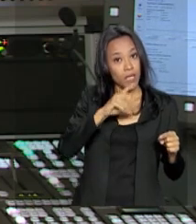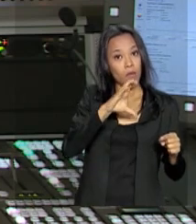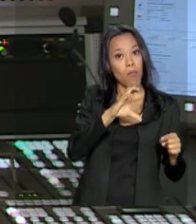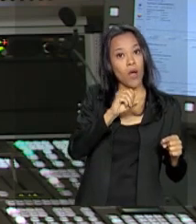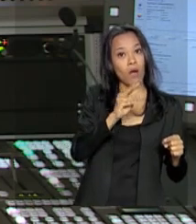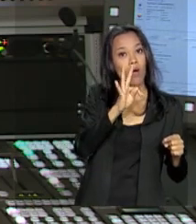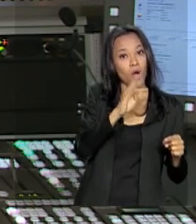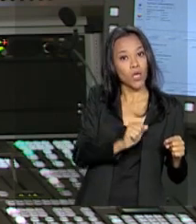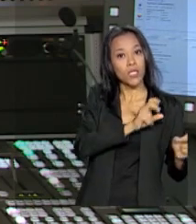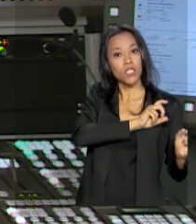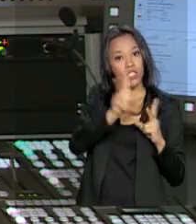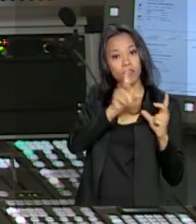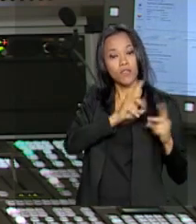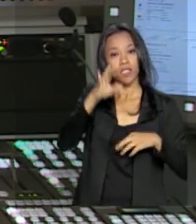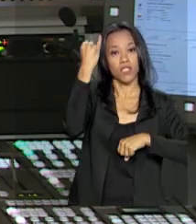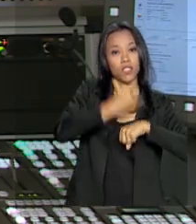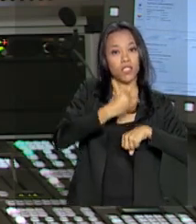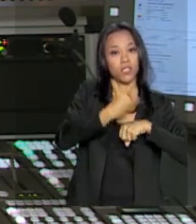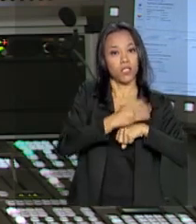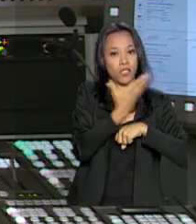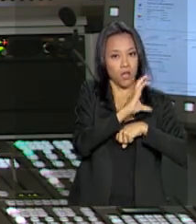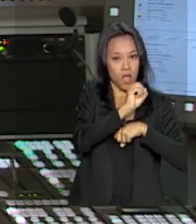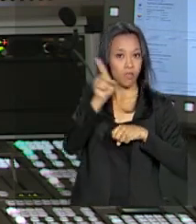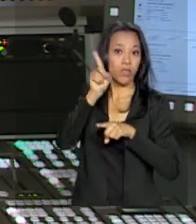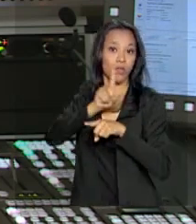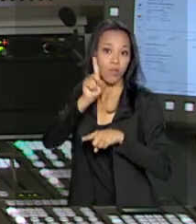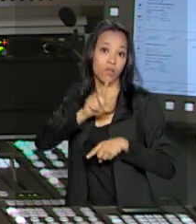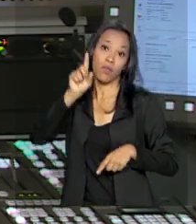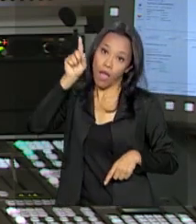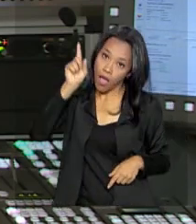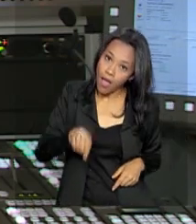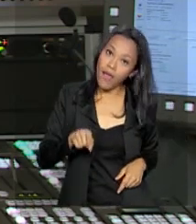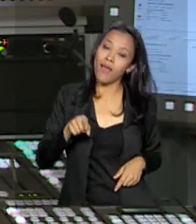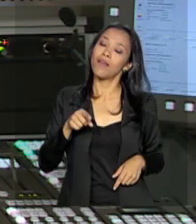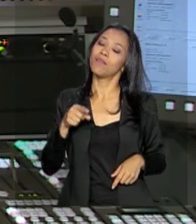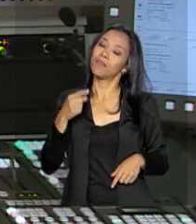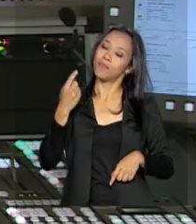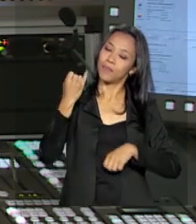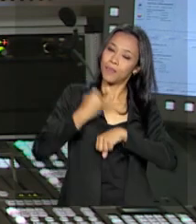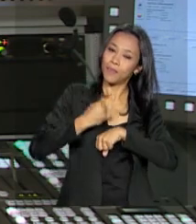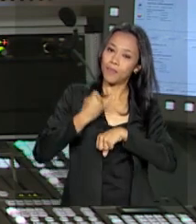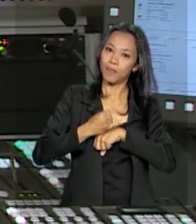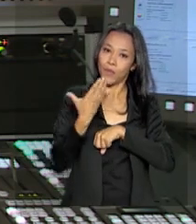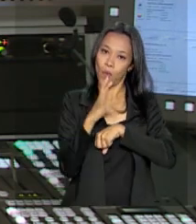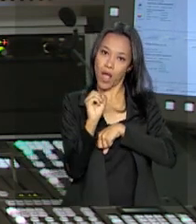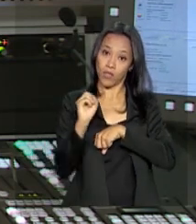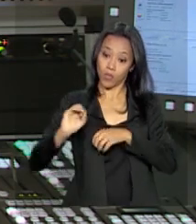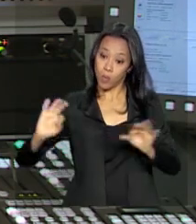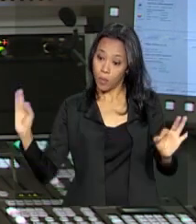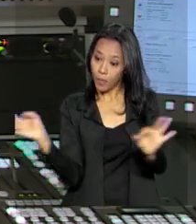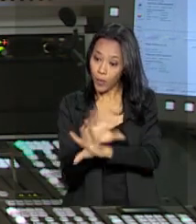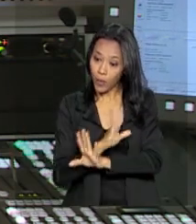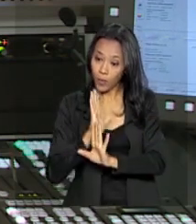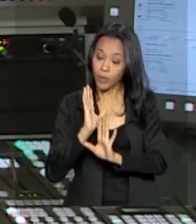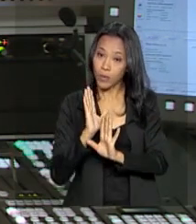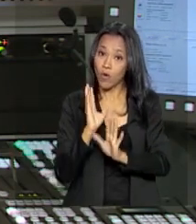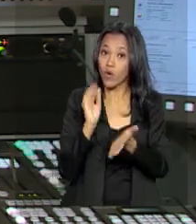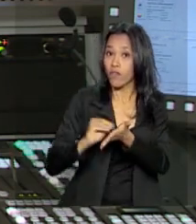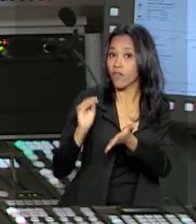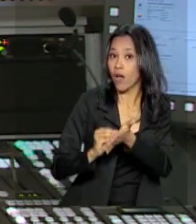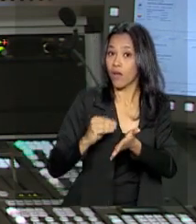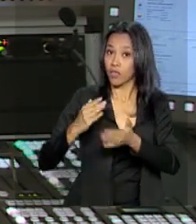exportação de aço para os Estados Unidos. Isso valendo tanto para o aço semi-acabado, como por exemplo,